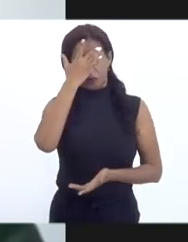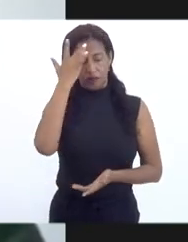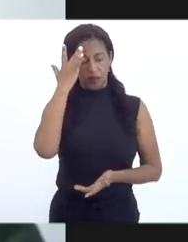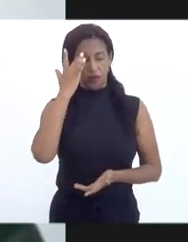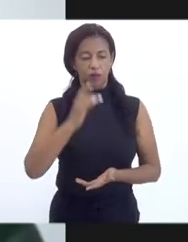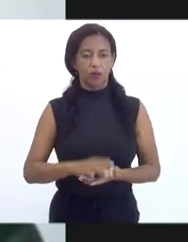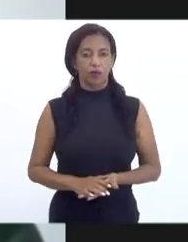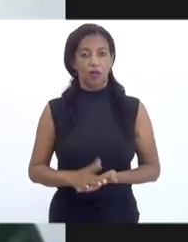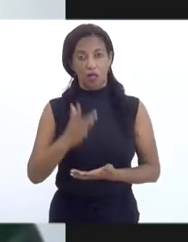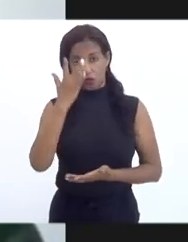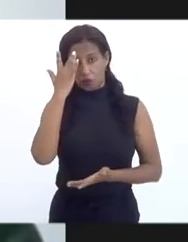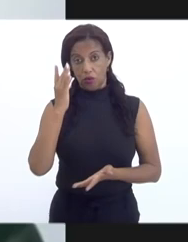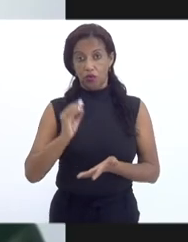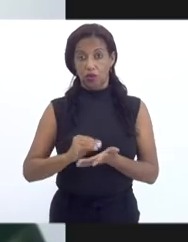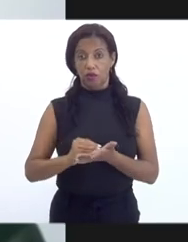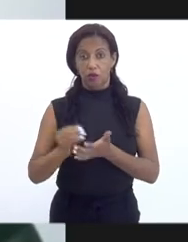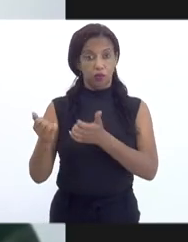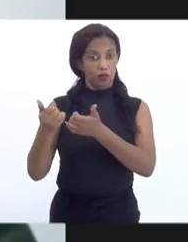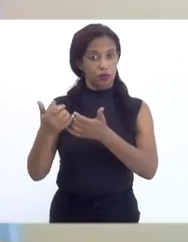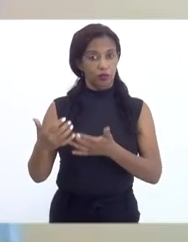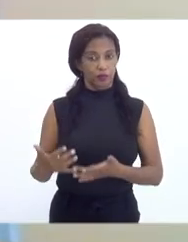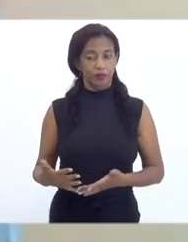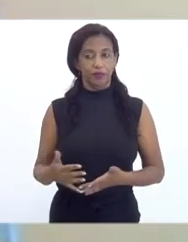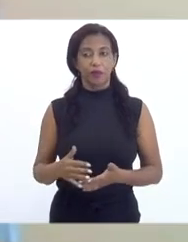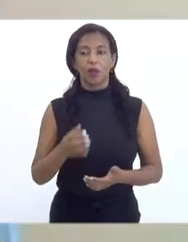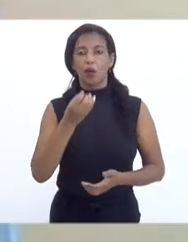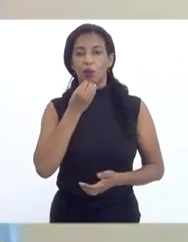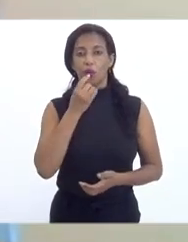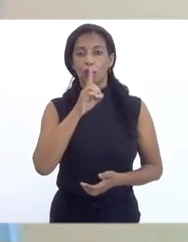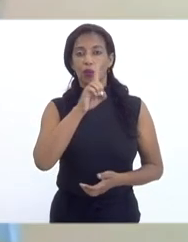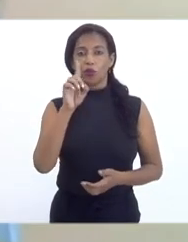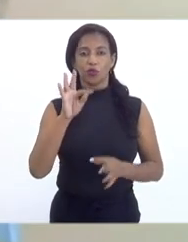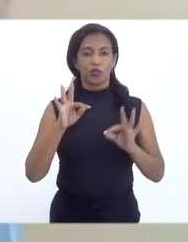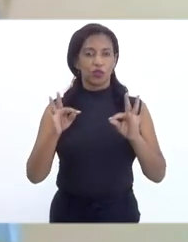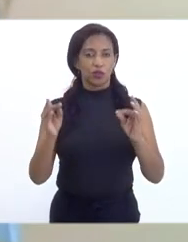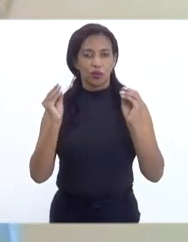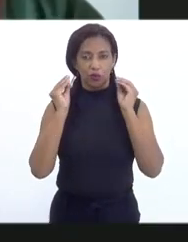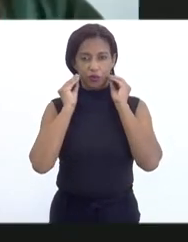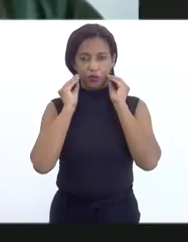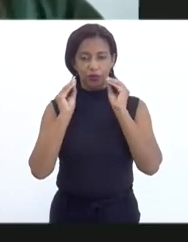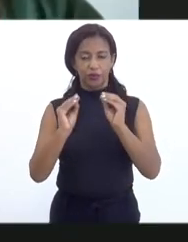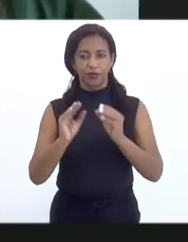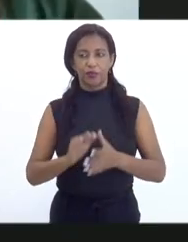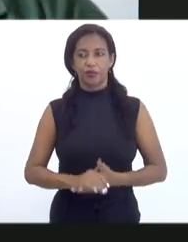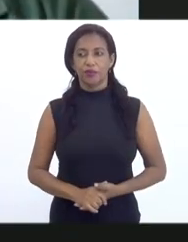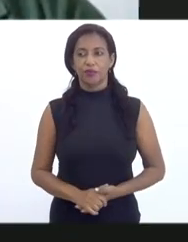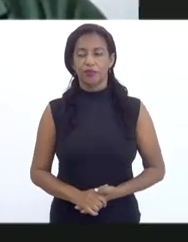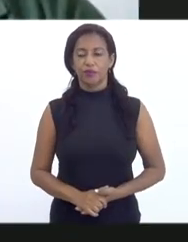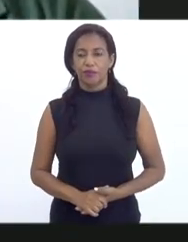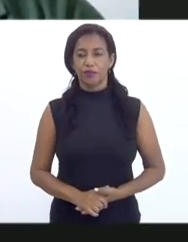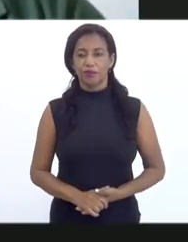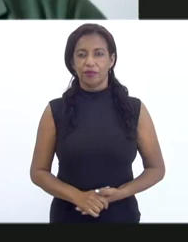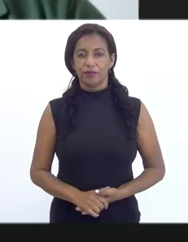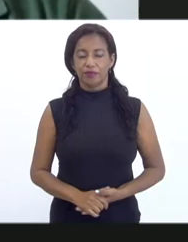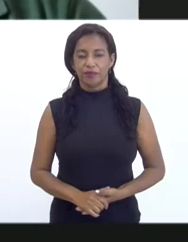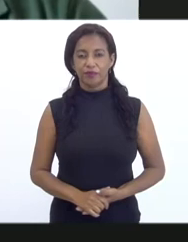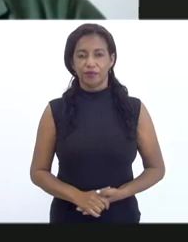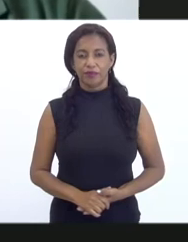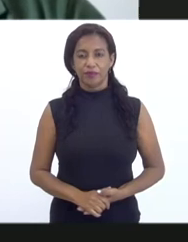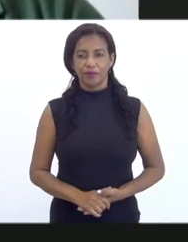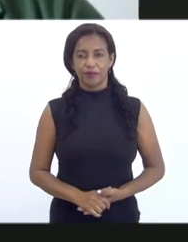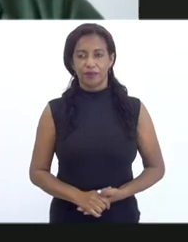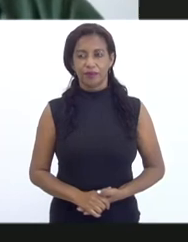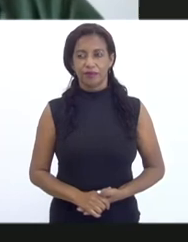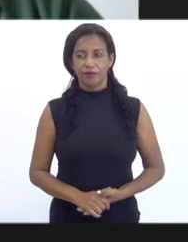tá bom? Aquelas não justificadas, tá? Muito obrigado e bom dia a todos. Um beijo, Jaque. Bom dia, beijo. Bom fim de semana. todos aí, tá?